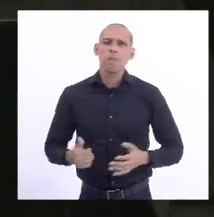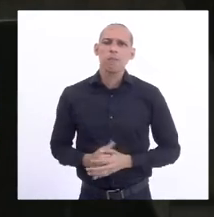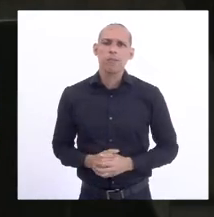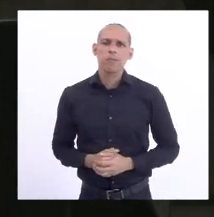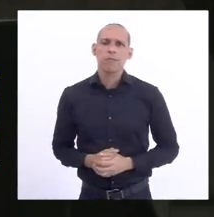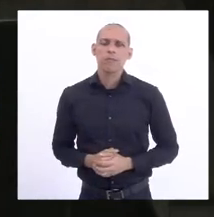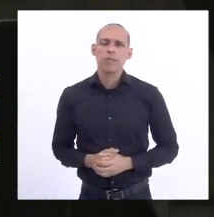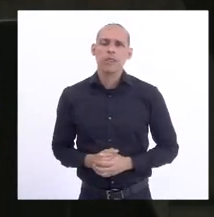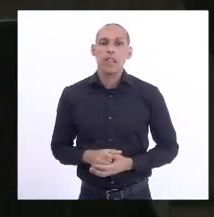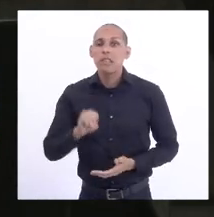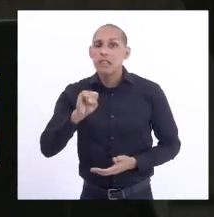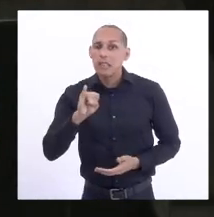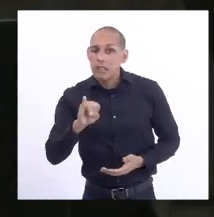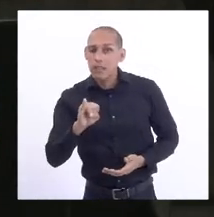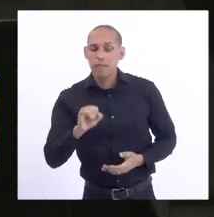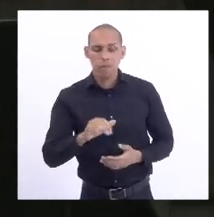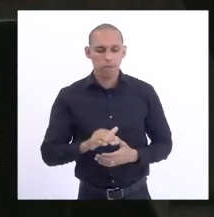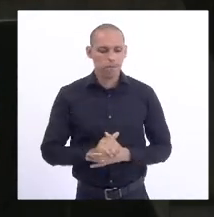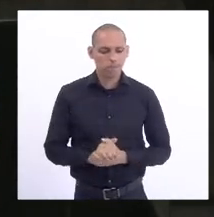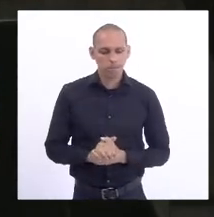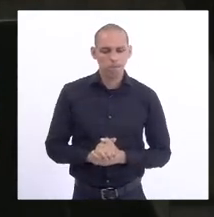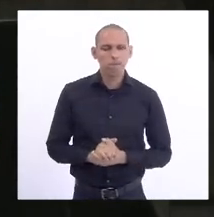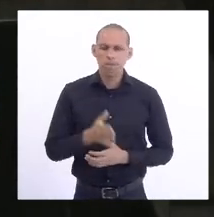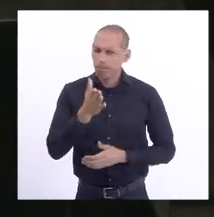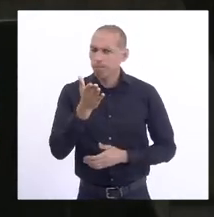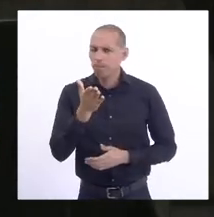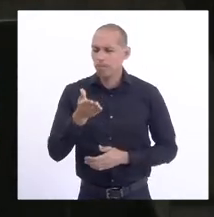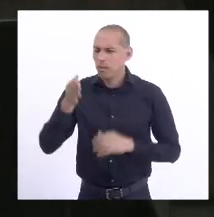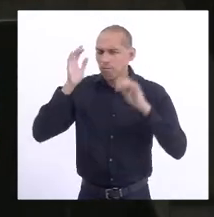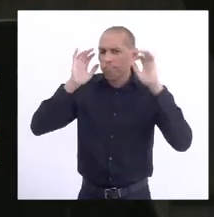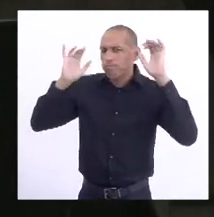se você analisar